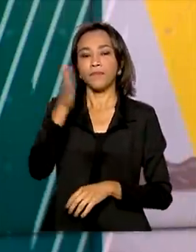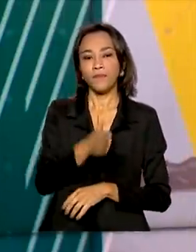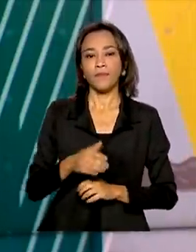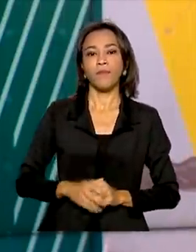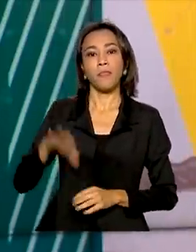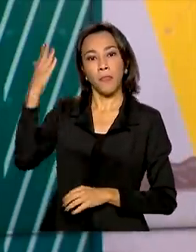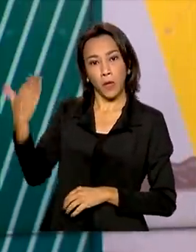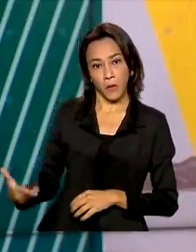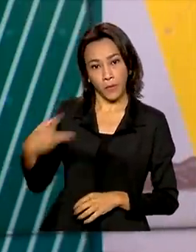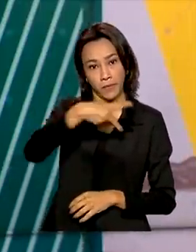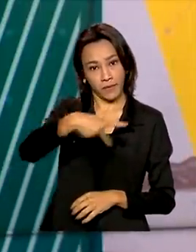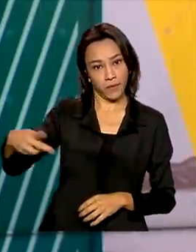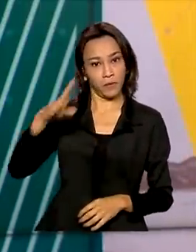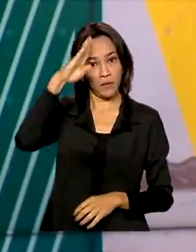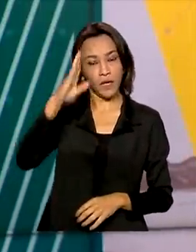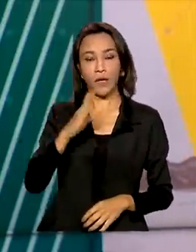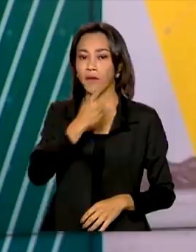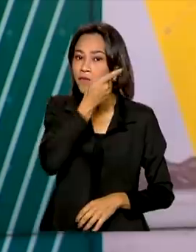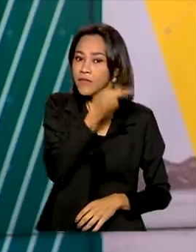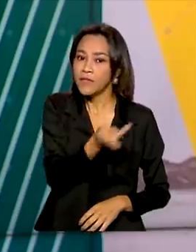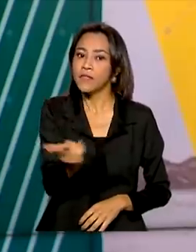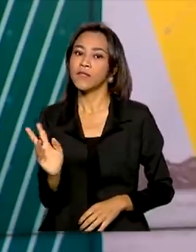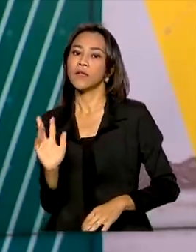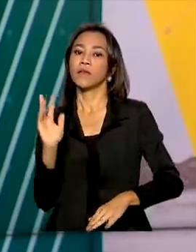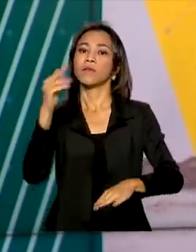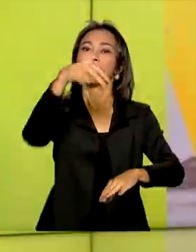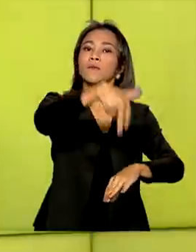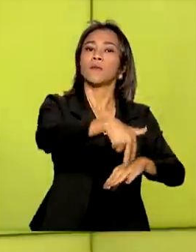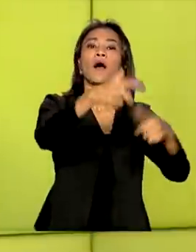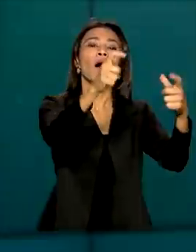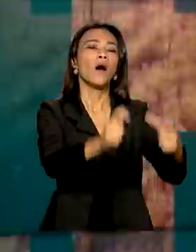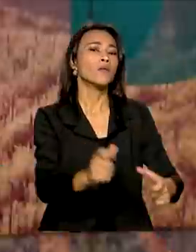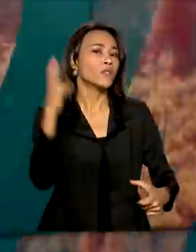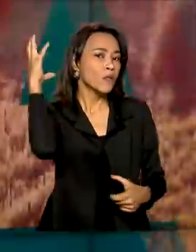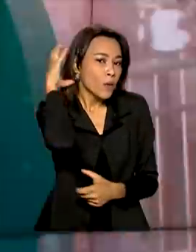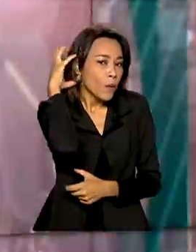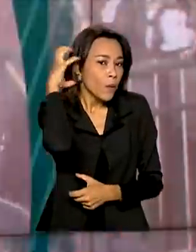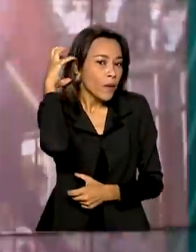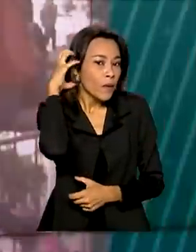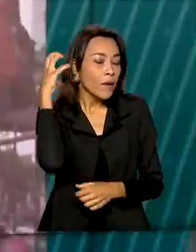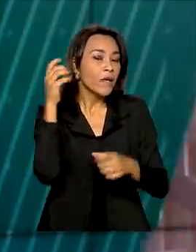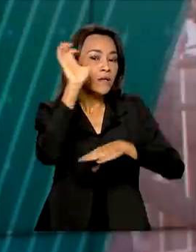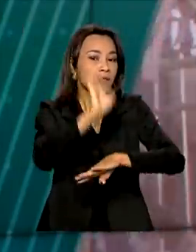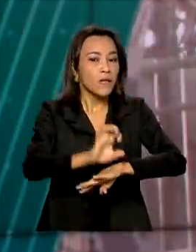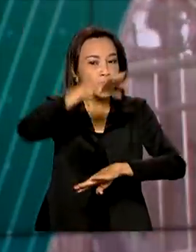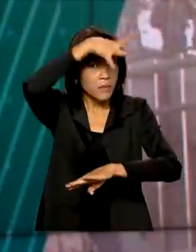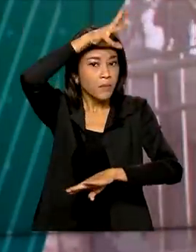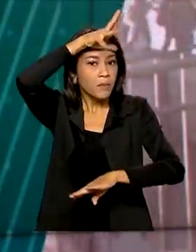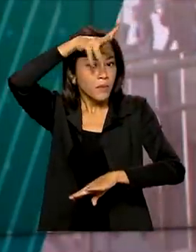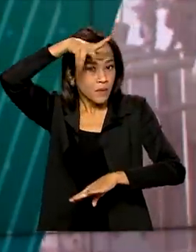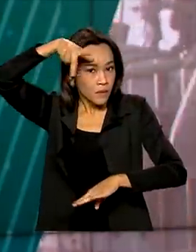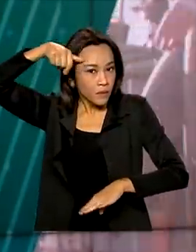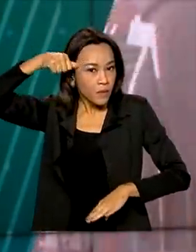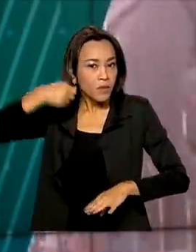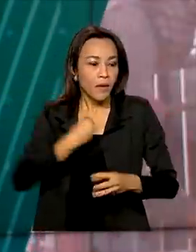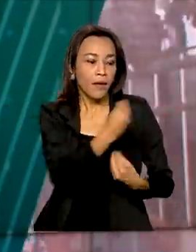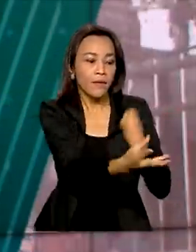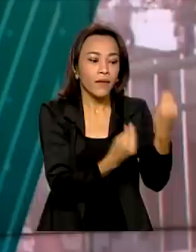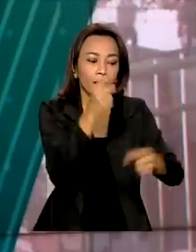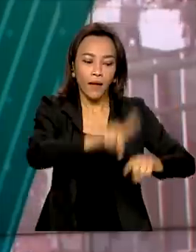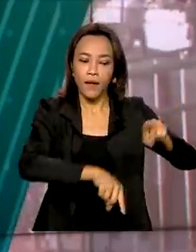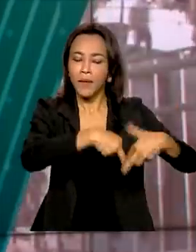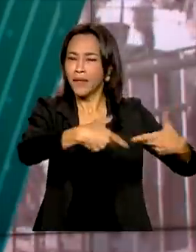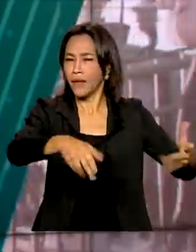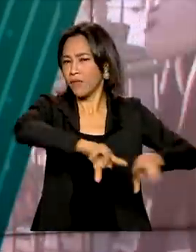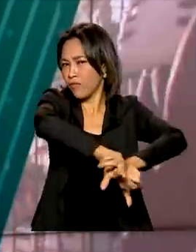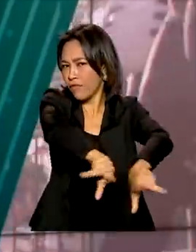Jair Bolsonaro visita hoje a cidade de Cuiabá e Mato Grosso para entregar equipamentos agrícolas para indígenas de diferentes etnias. Quem está